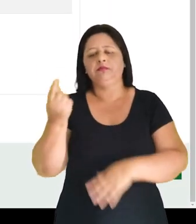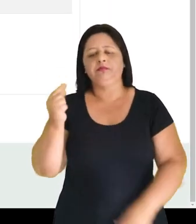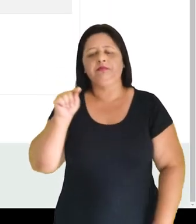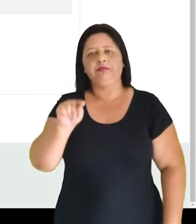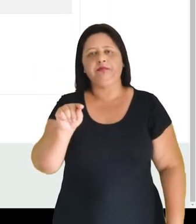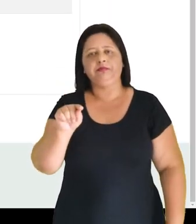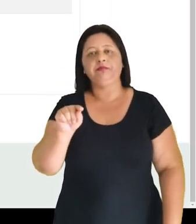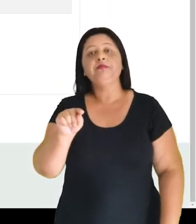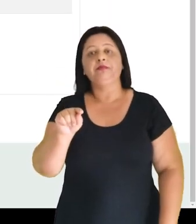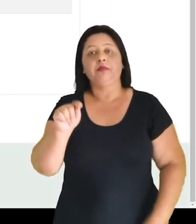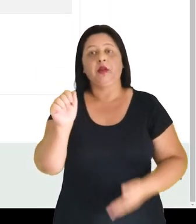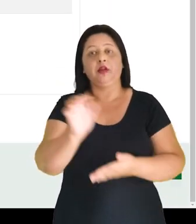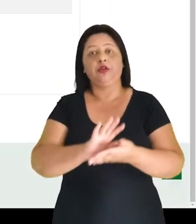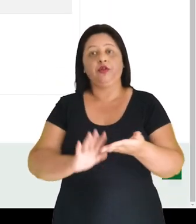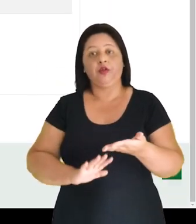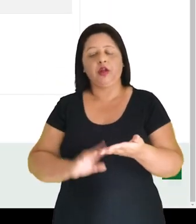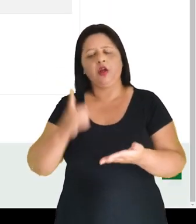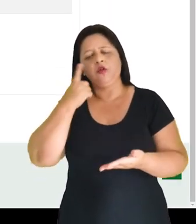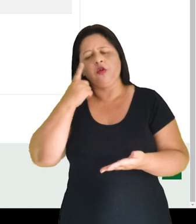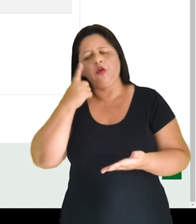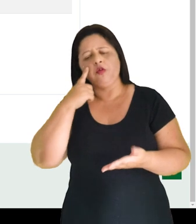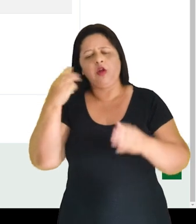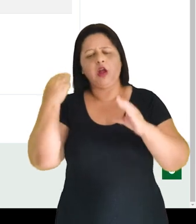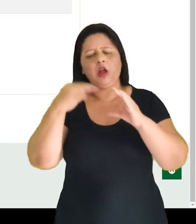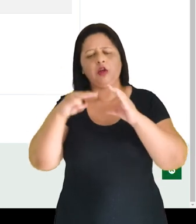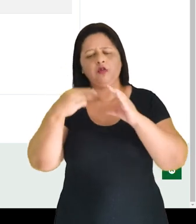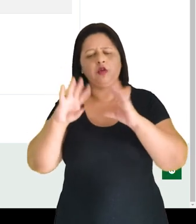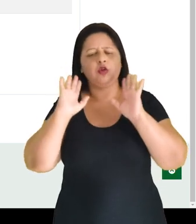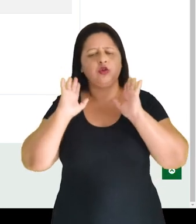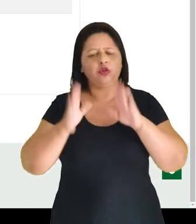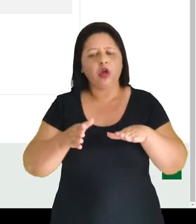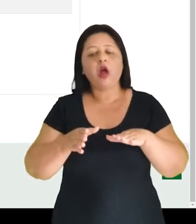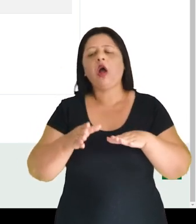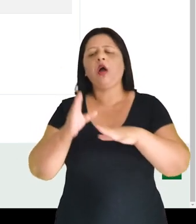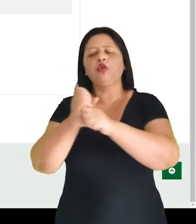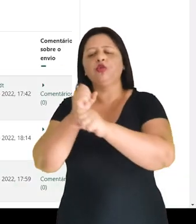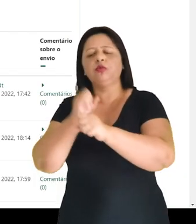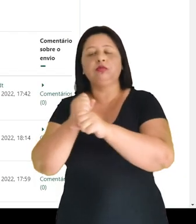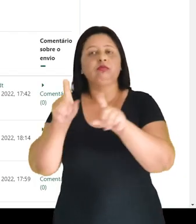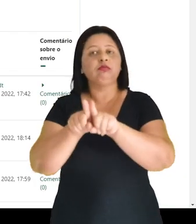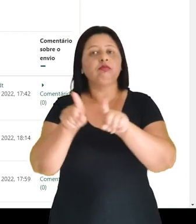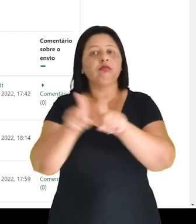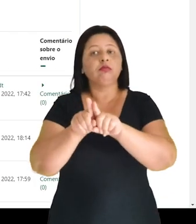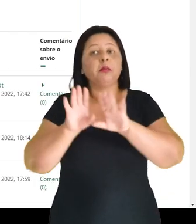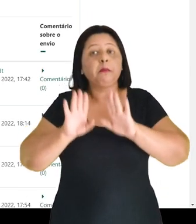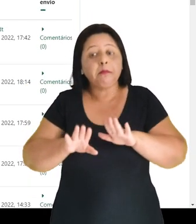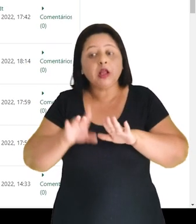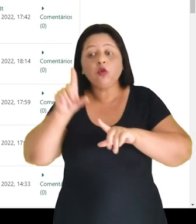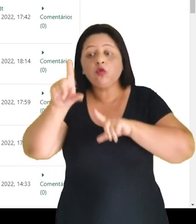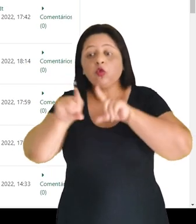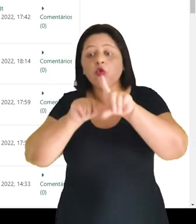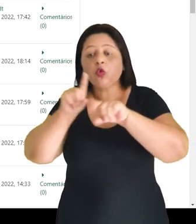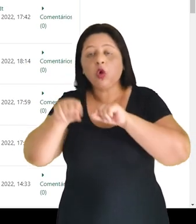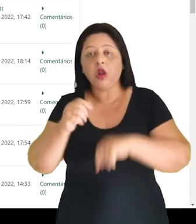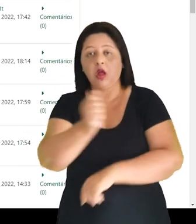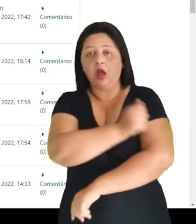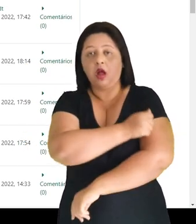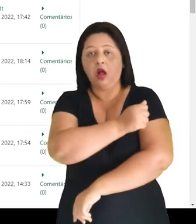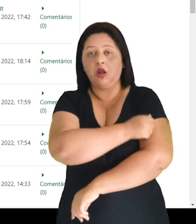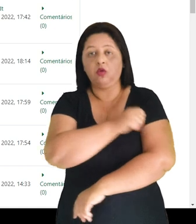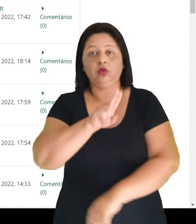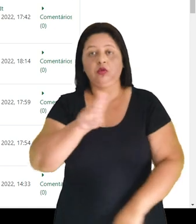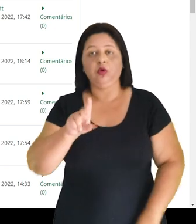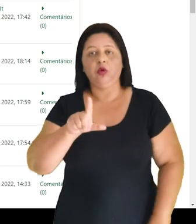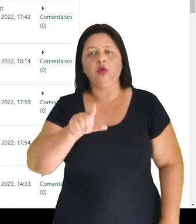aqui na atividade, eu vou em ver todos os envios, ou vou em nota, mas eu vou vir aqui em todos os envios e vou escolher